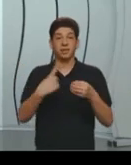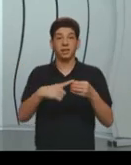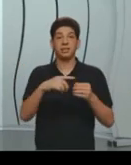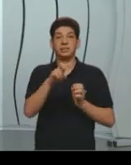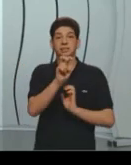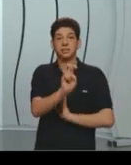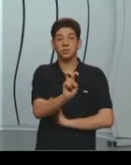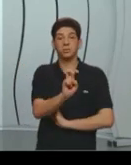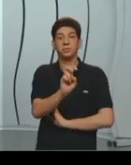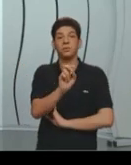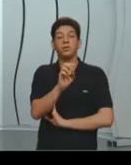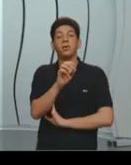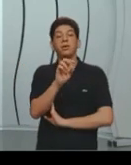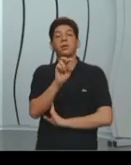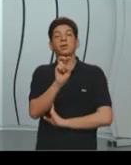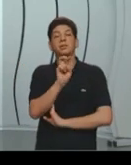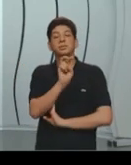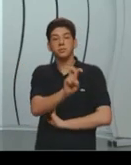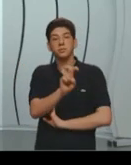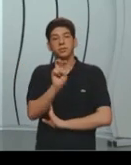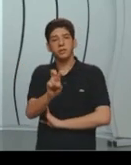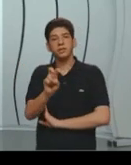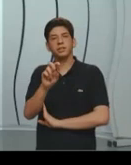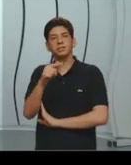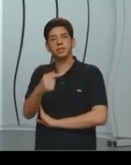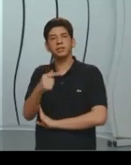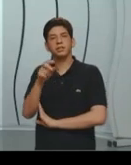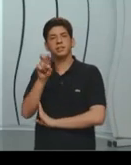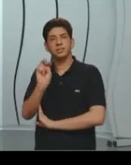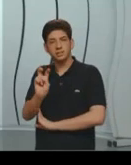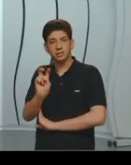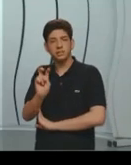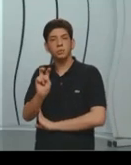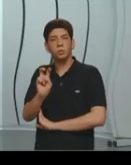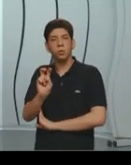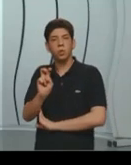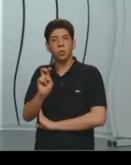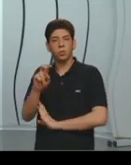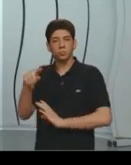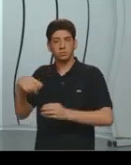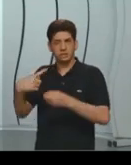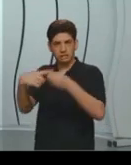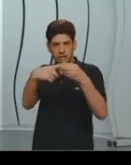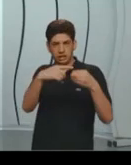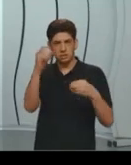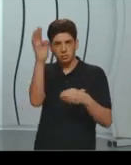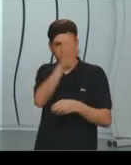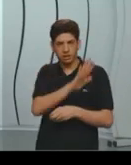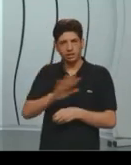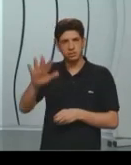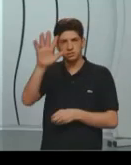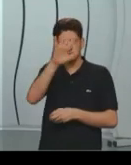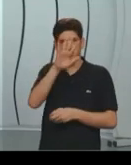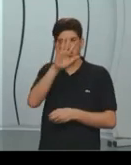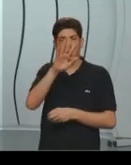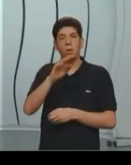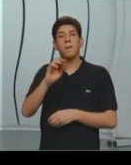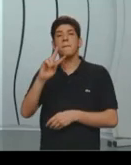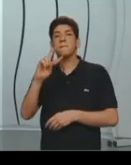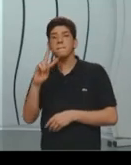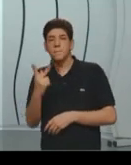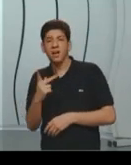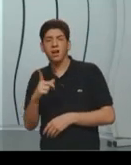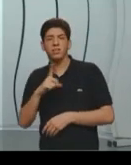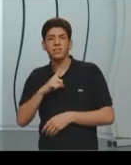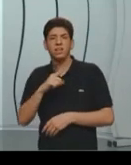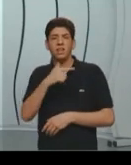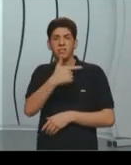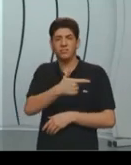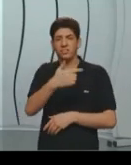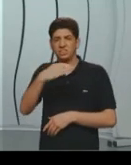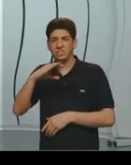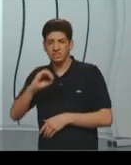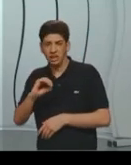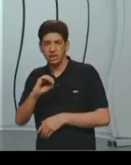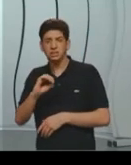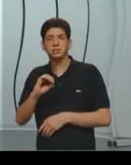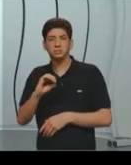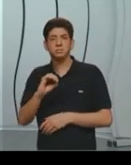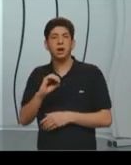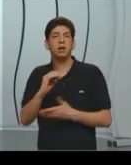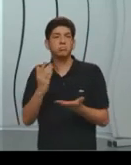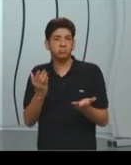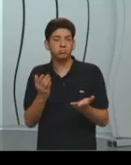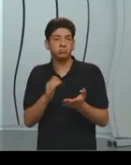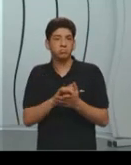municípios, Belo Horizonte fica na vigésima posição, e Ribeirão das Neves, eu até falo com os alunos, eu estudei para falar isso, é o